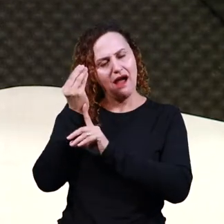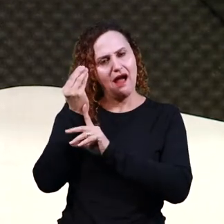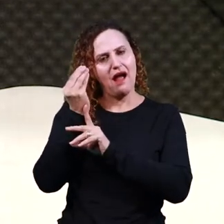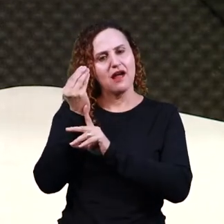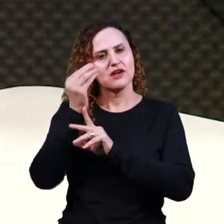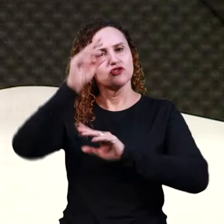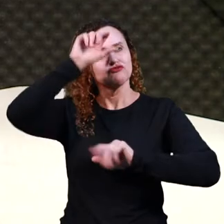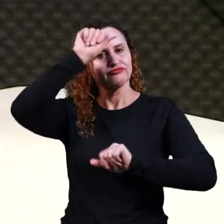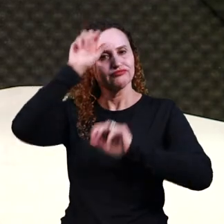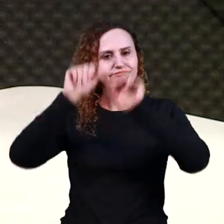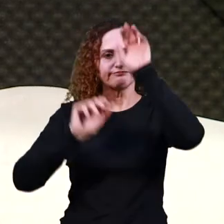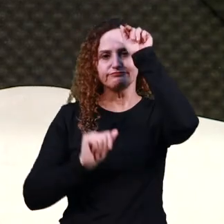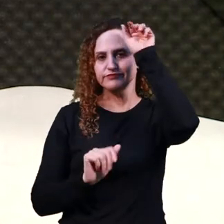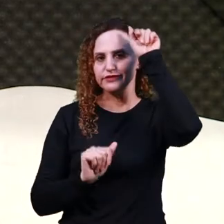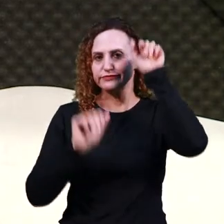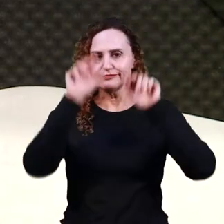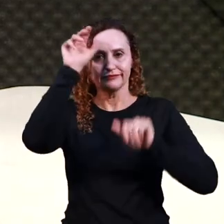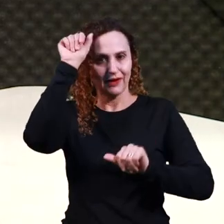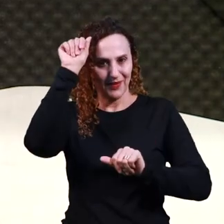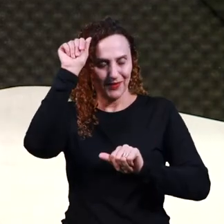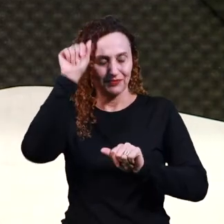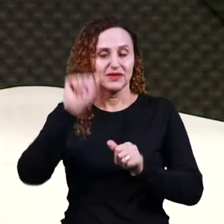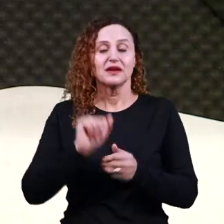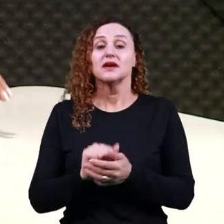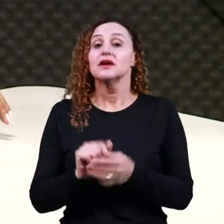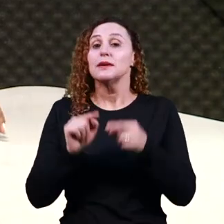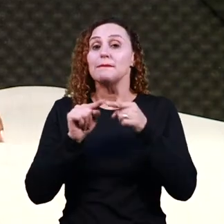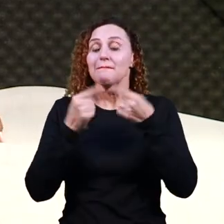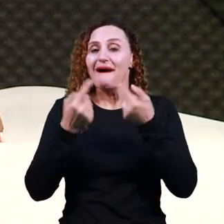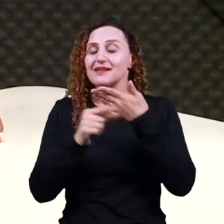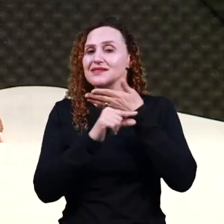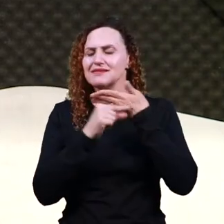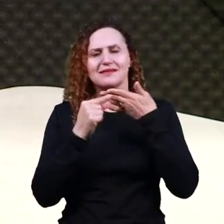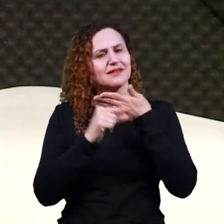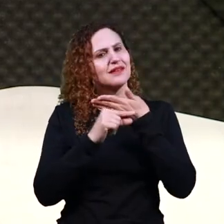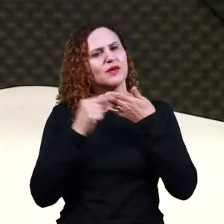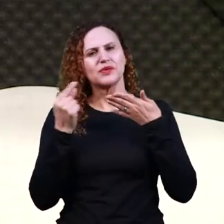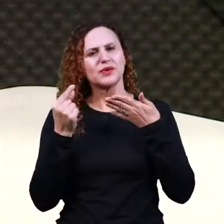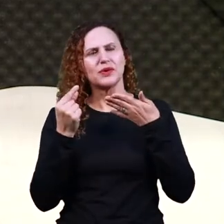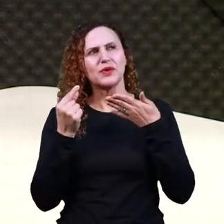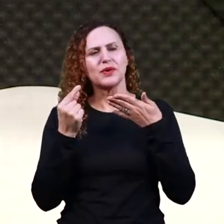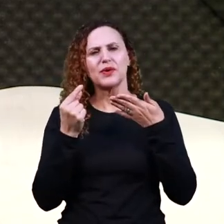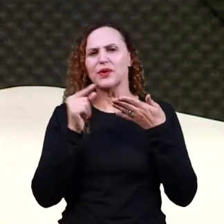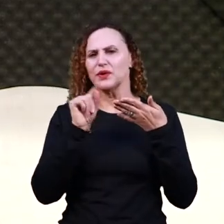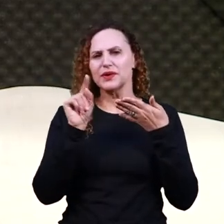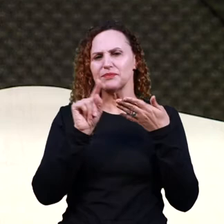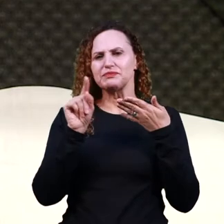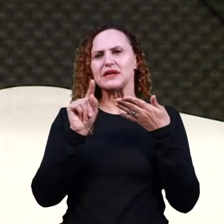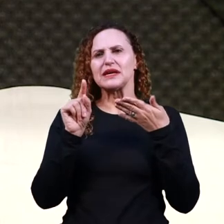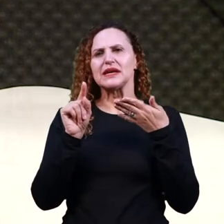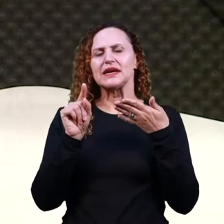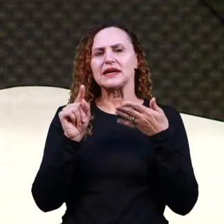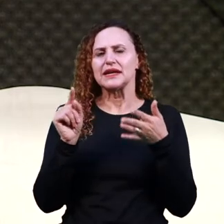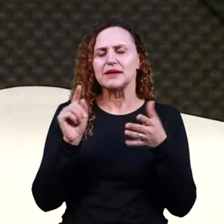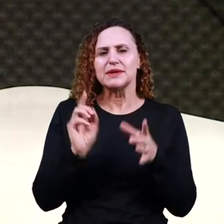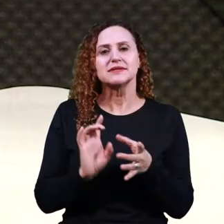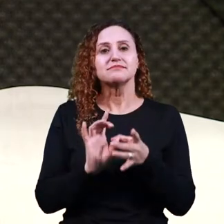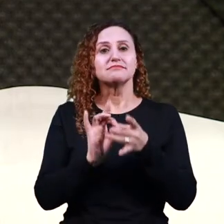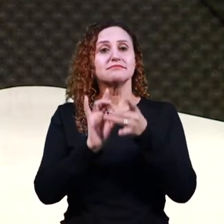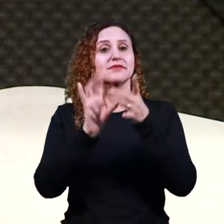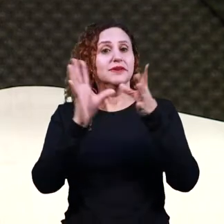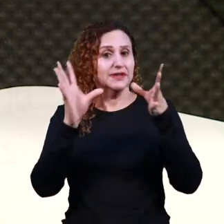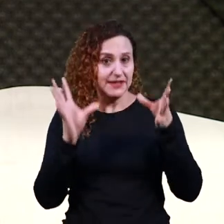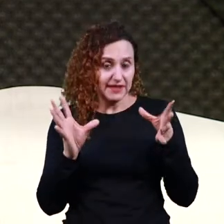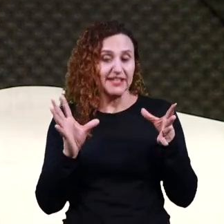de vida, muito embora para Gil Vicente ele não se prenda a essa concepção horizontal, como